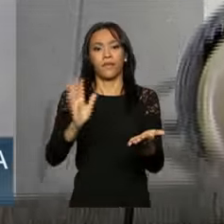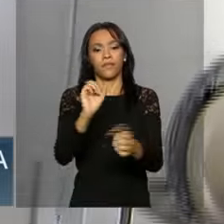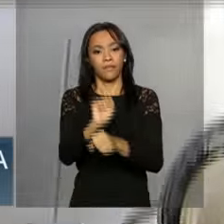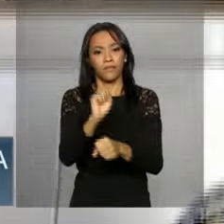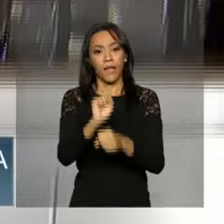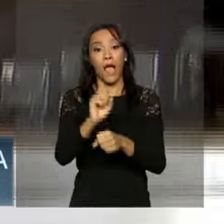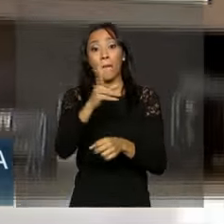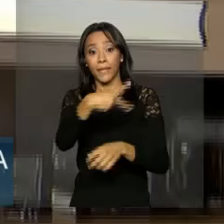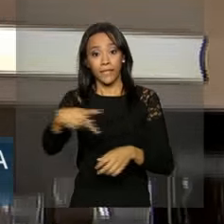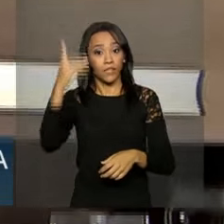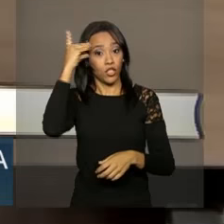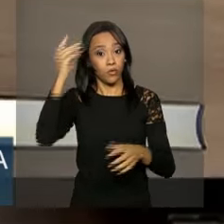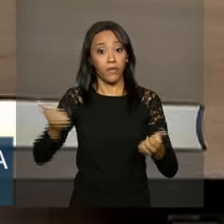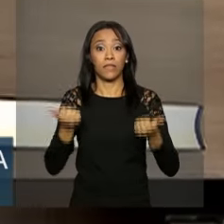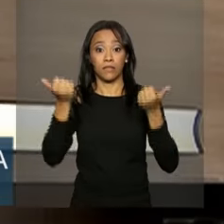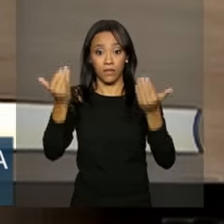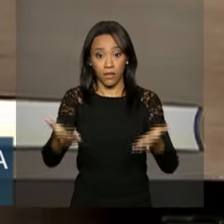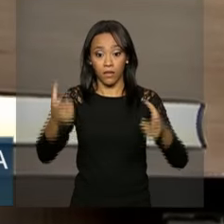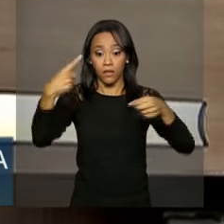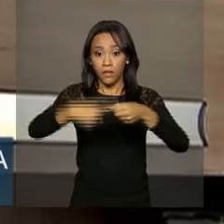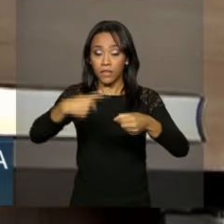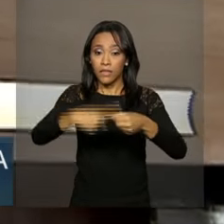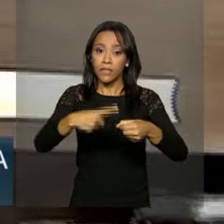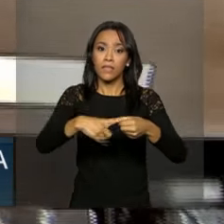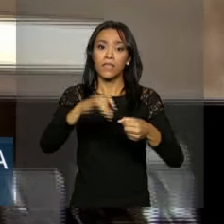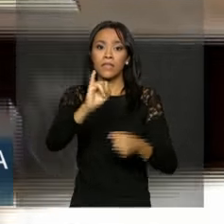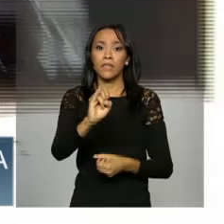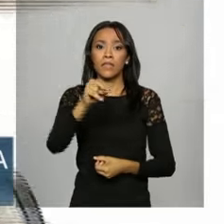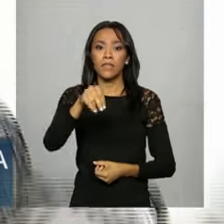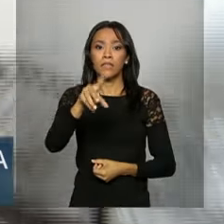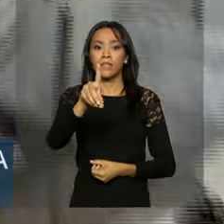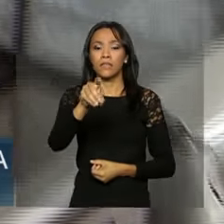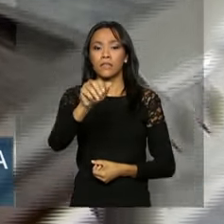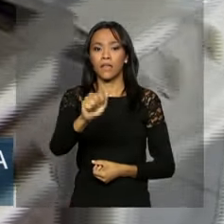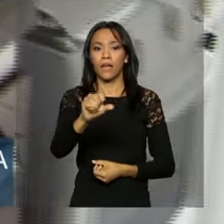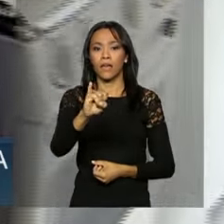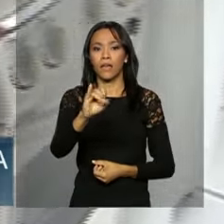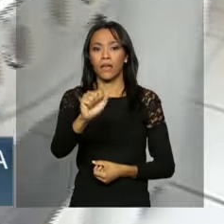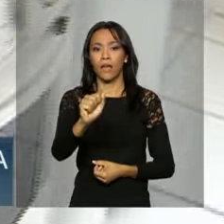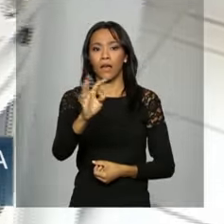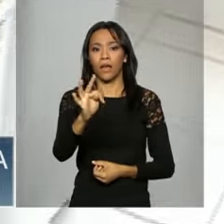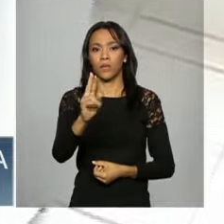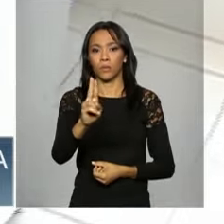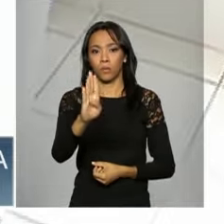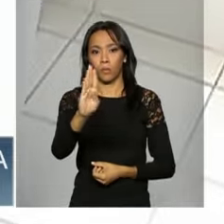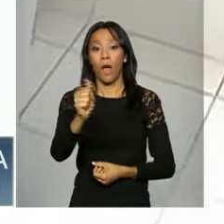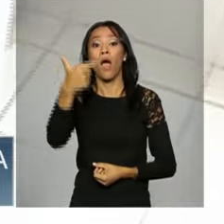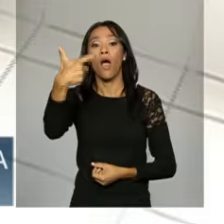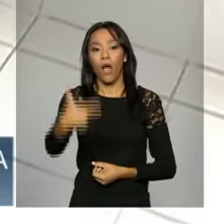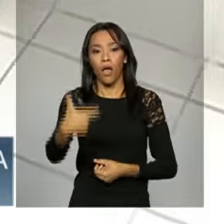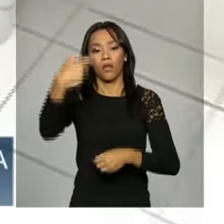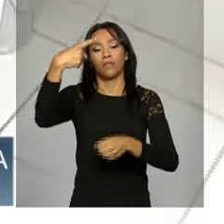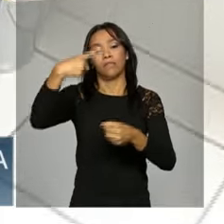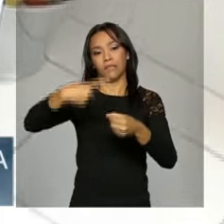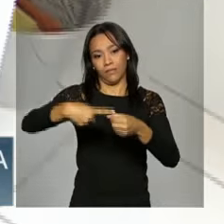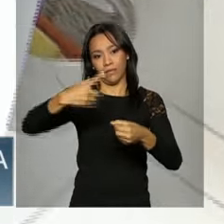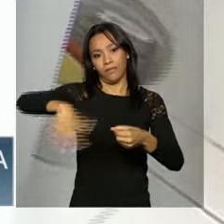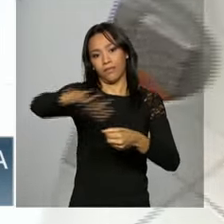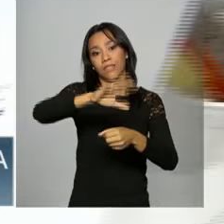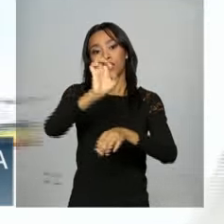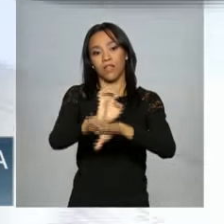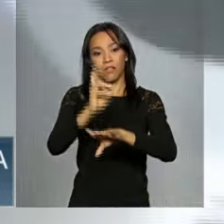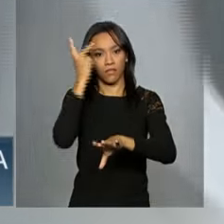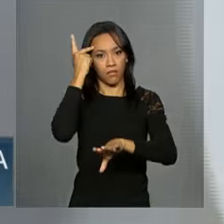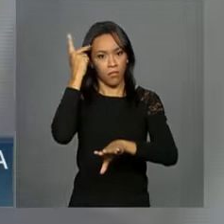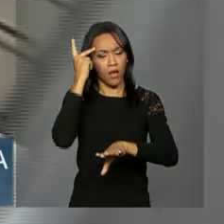a presença da presidenta Dilma Rousseff em Indaiatuba, São Paulo. A presidenta entrega hoje cerca